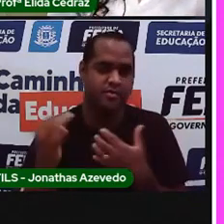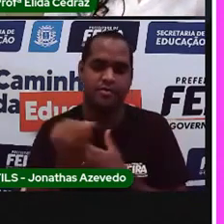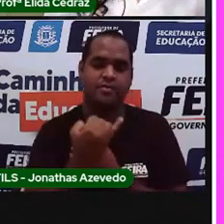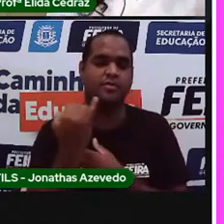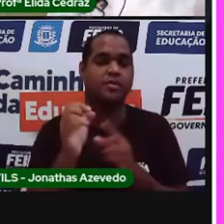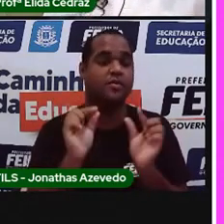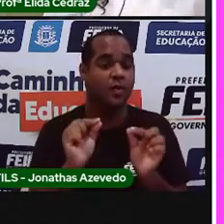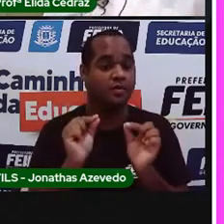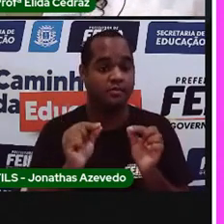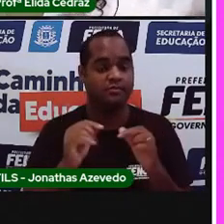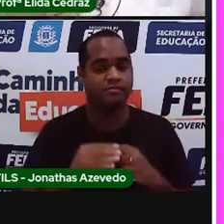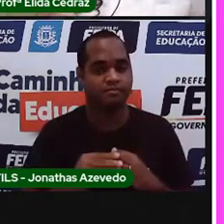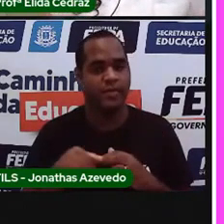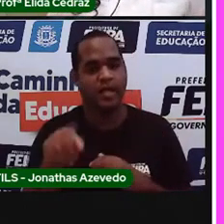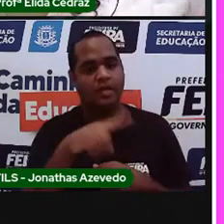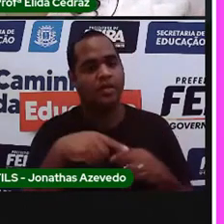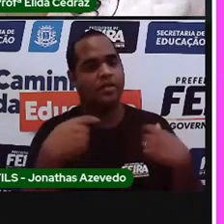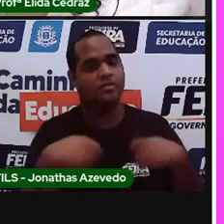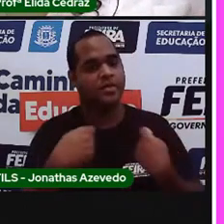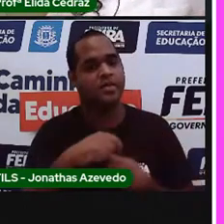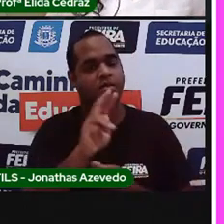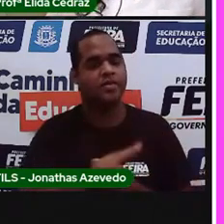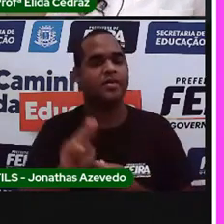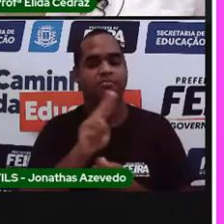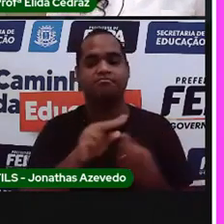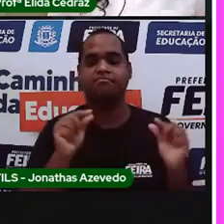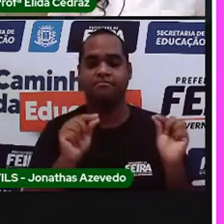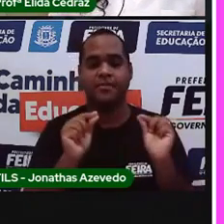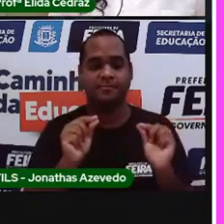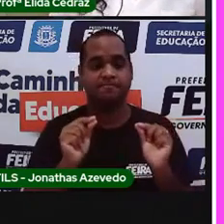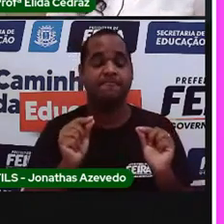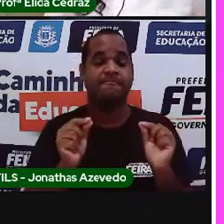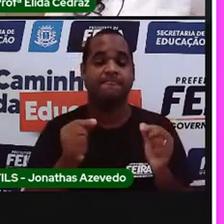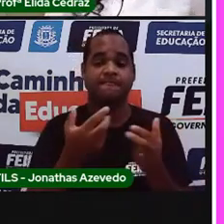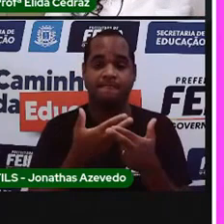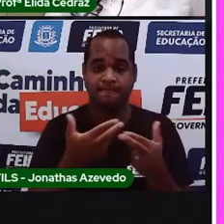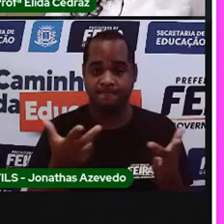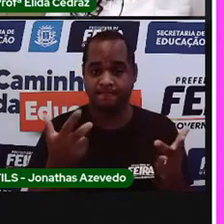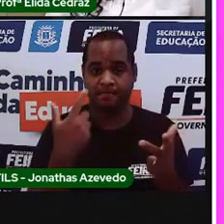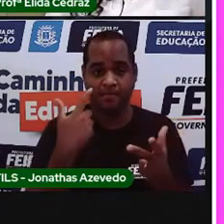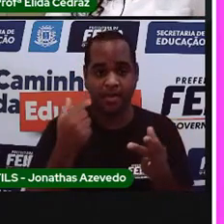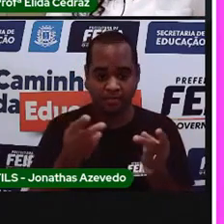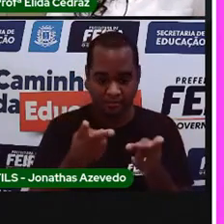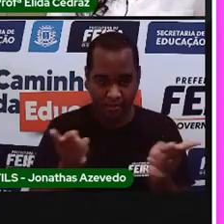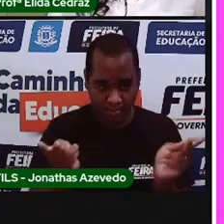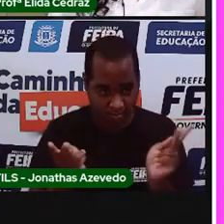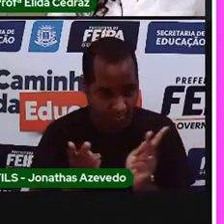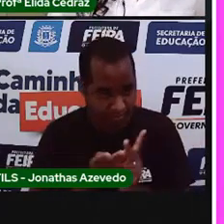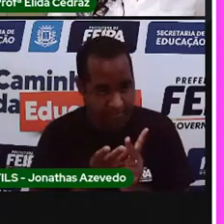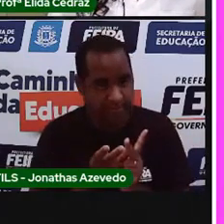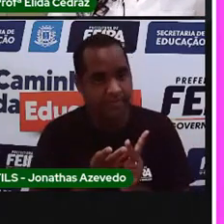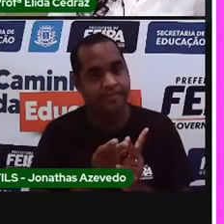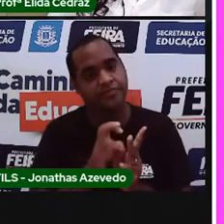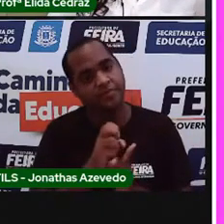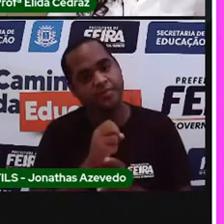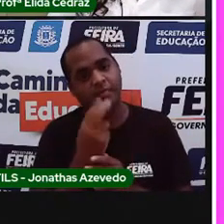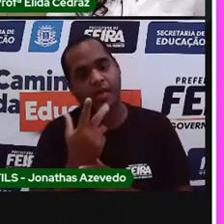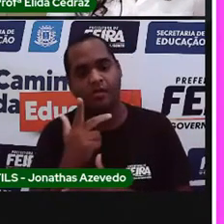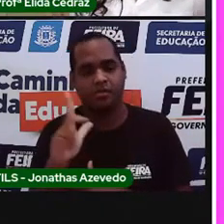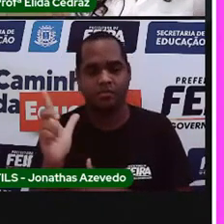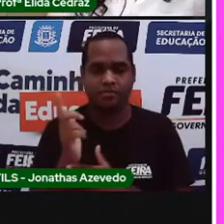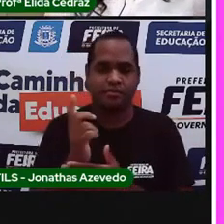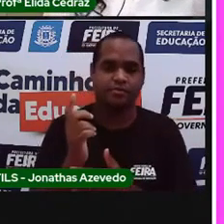O que foi que nós utilizamos para esta experiência? Nós utilizamos um prato de plástico ou um recipiente